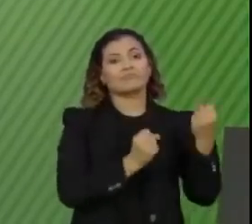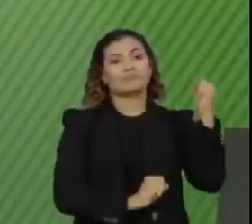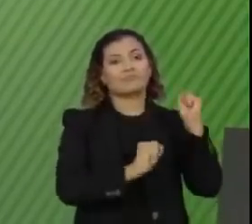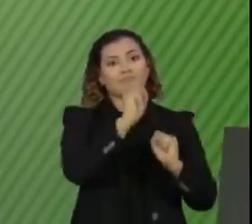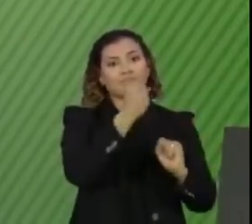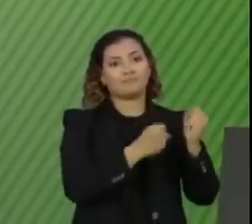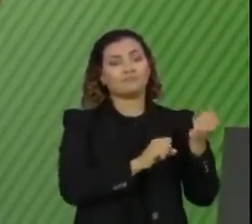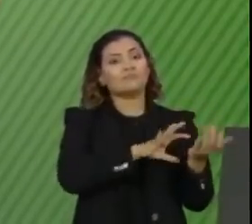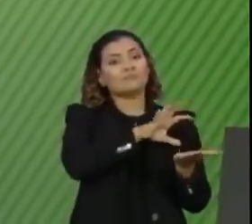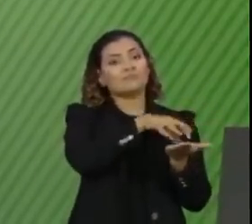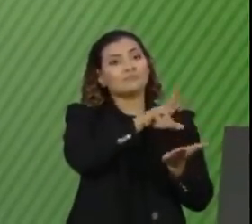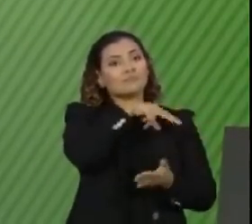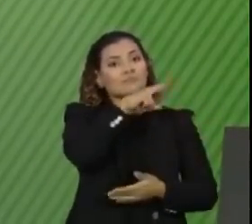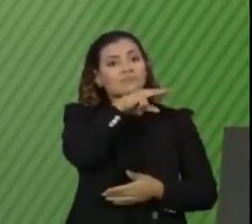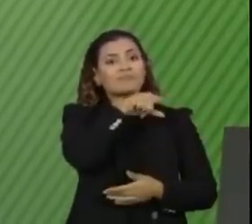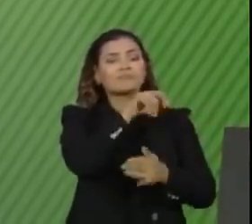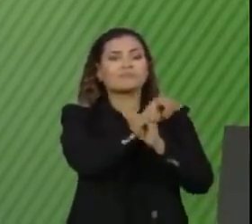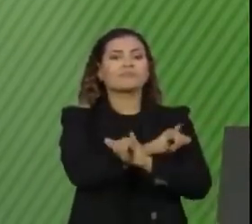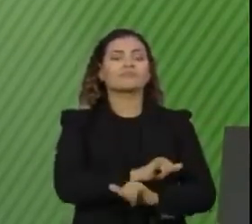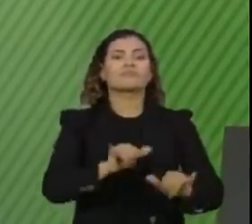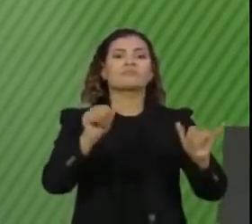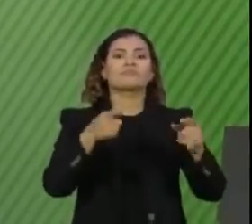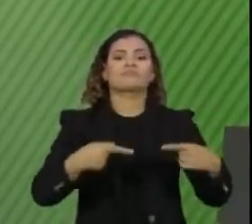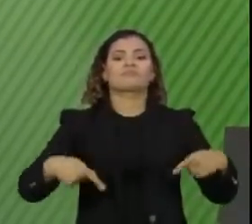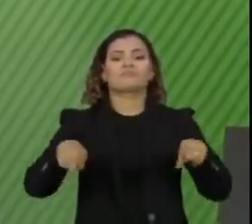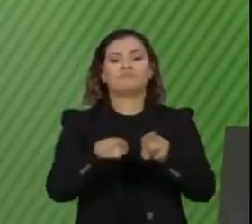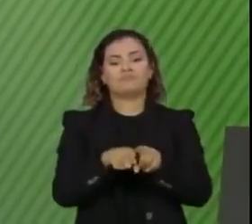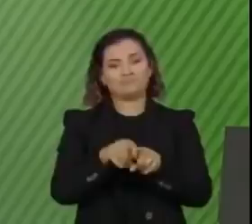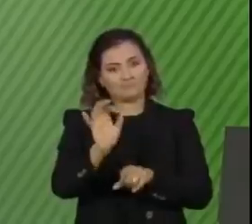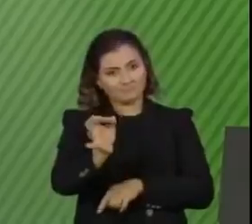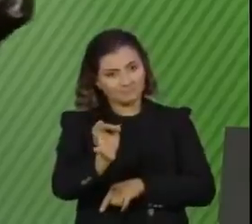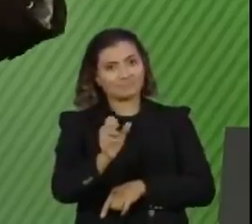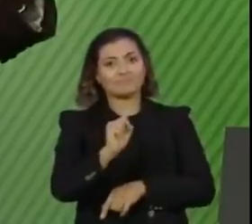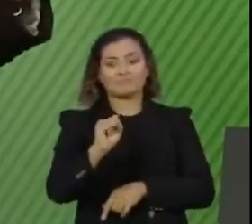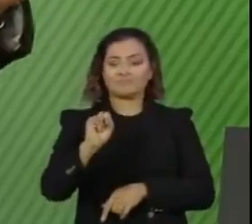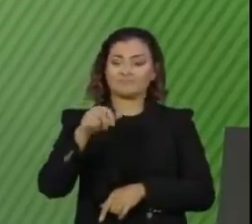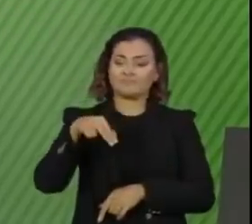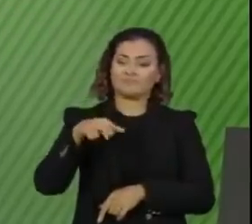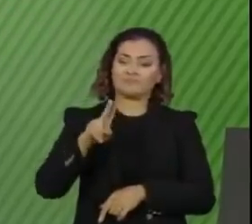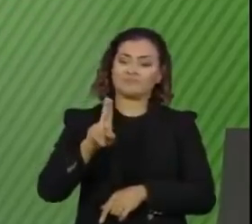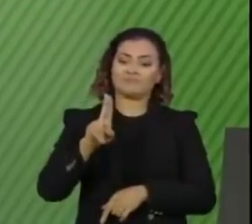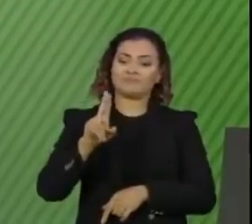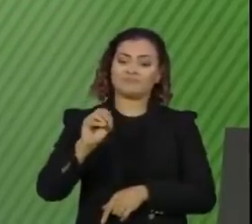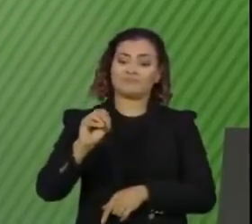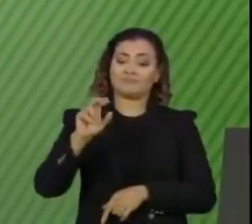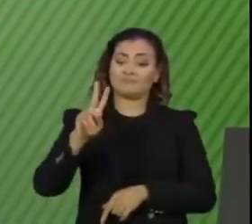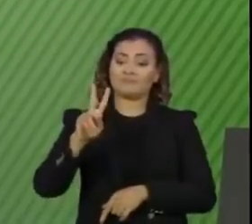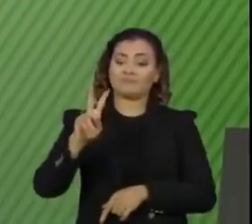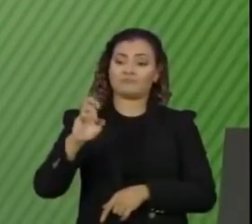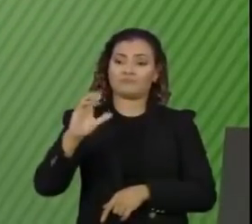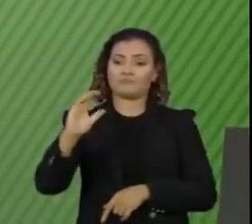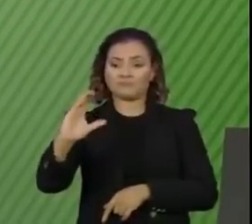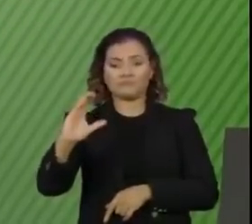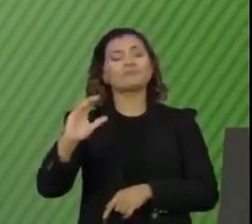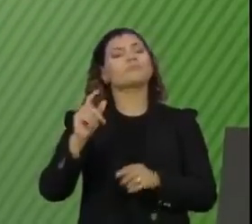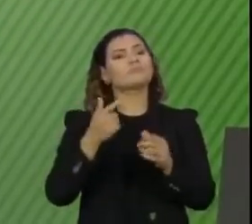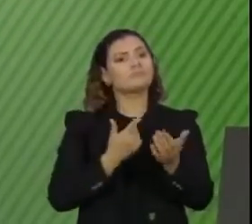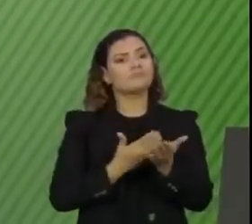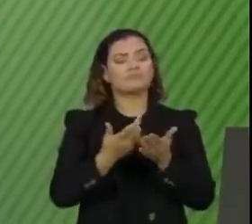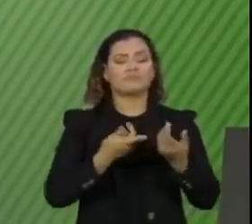aqui no Butantan para anunciar a parceria com a Sinovac para a vacina Coronavac.